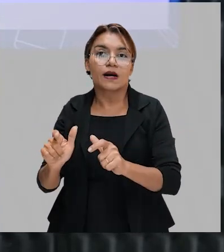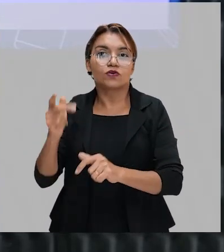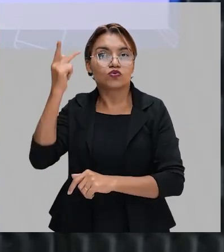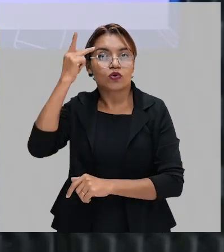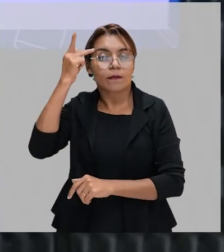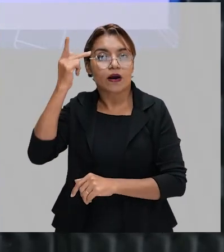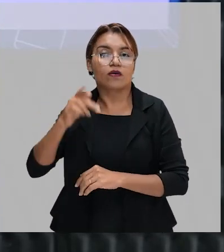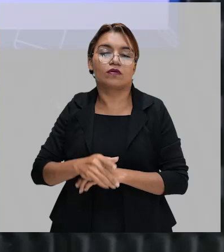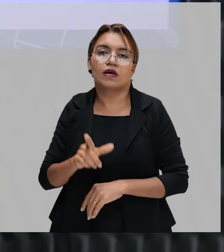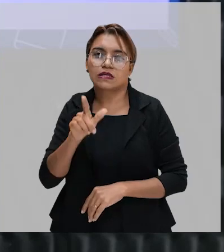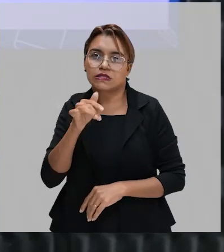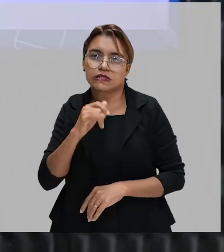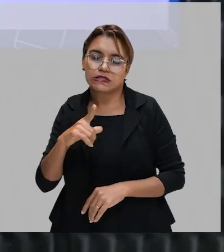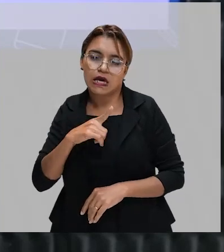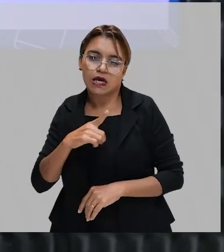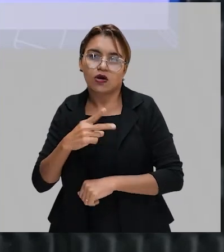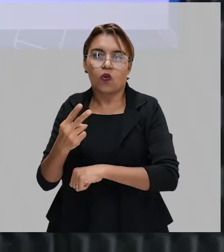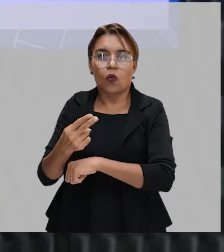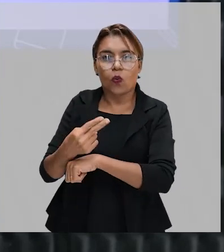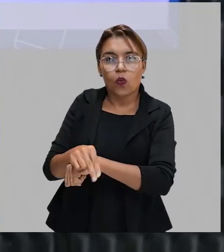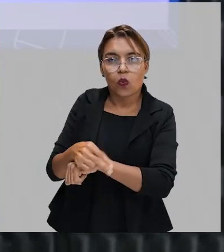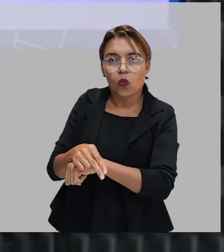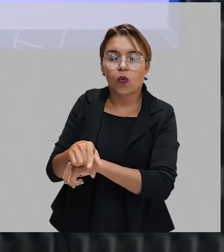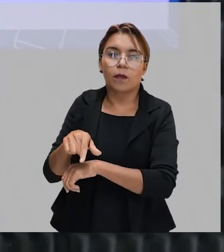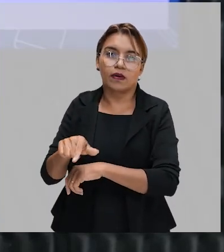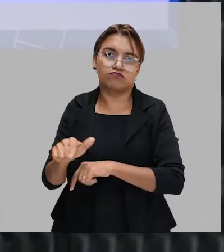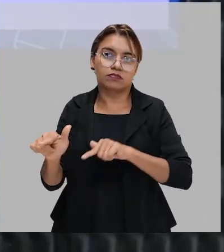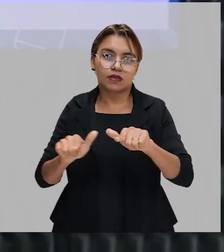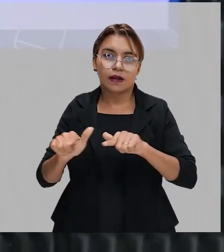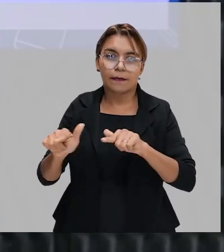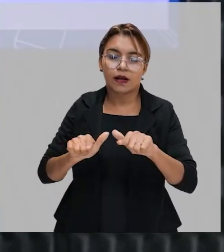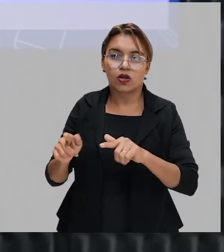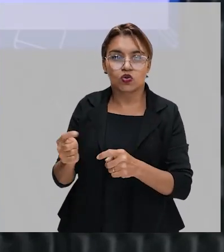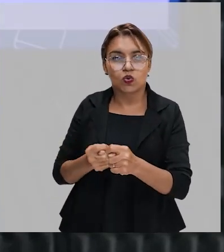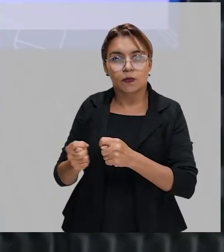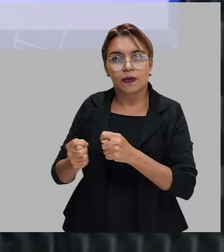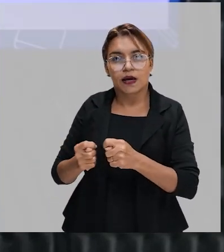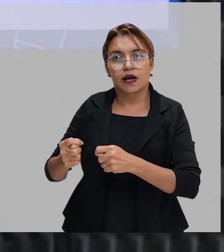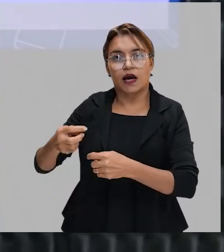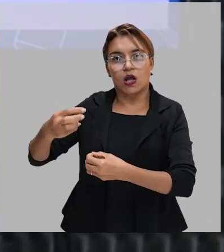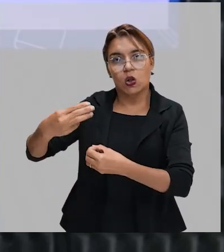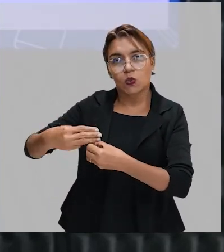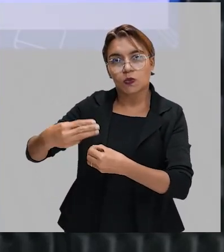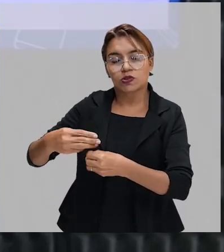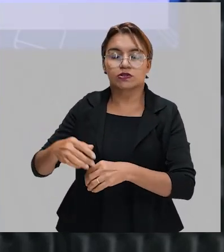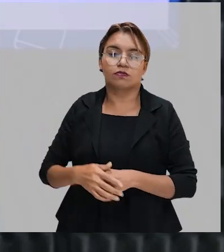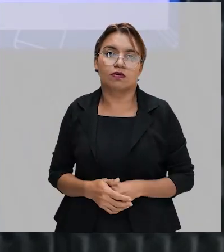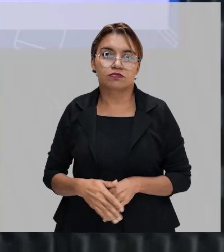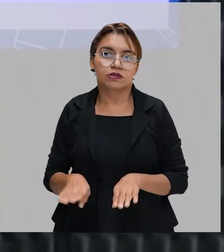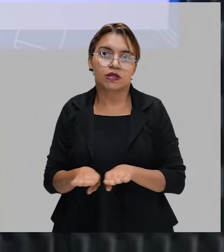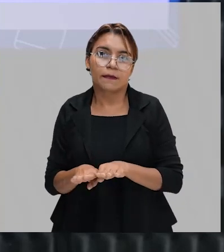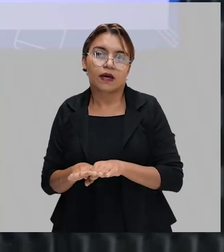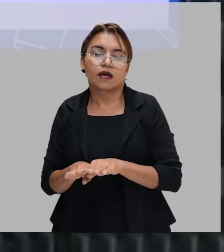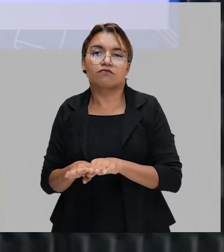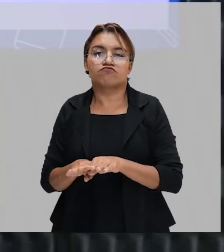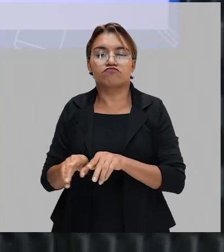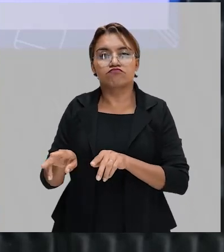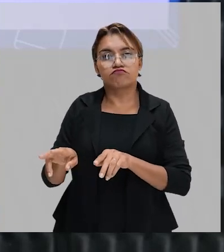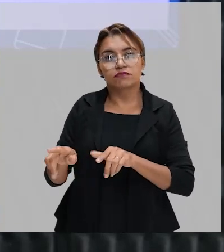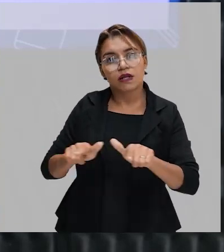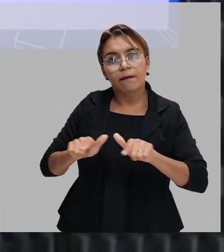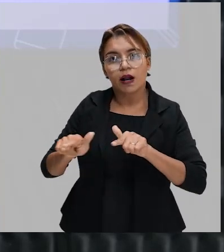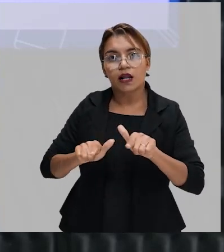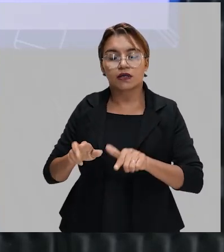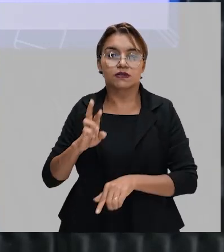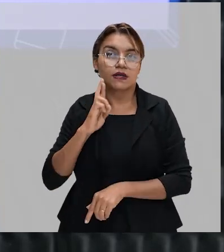Uber, trabalhador no mercado municipal, trabalhando nos restaurantes, nos